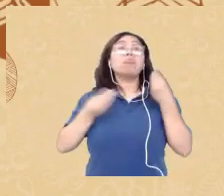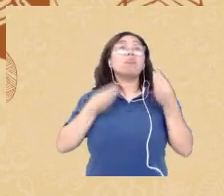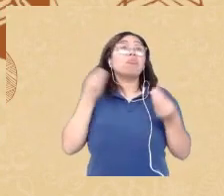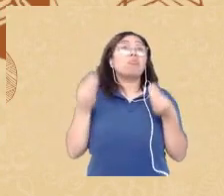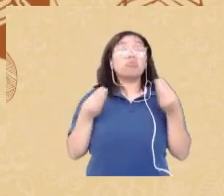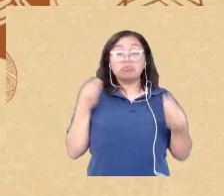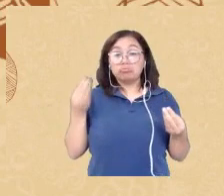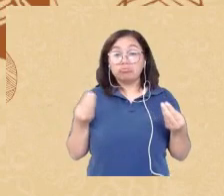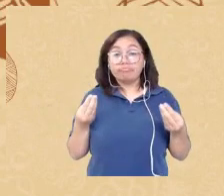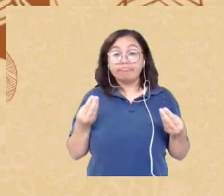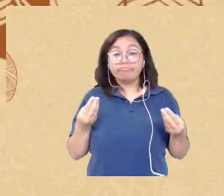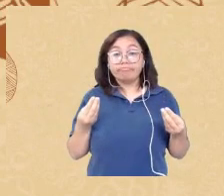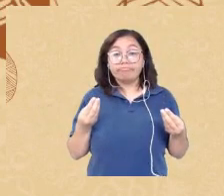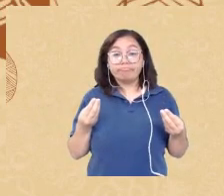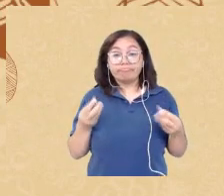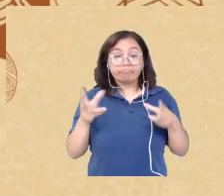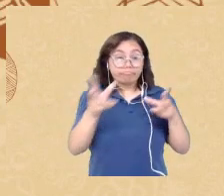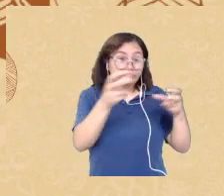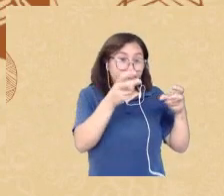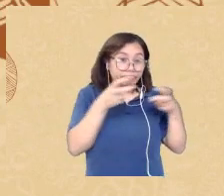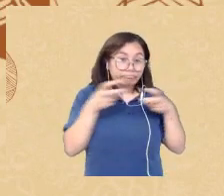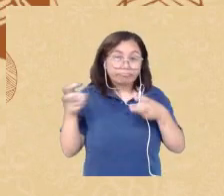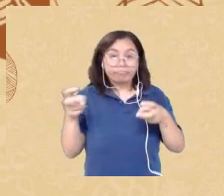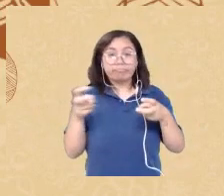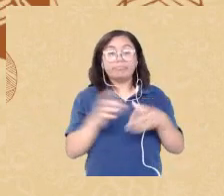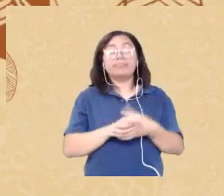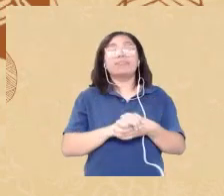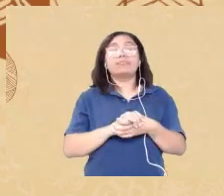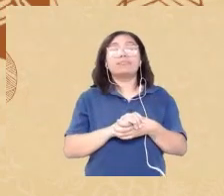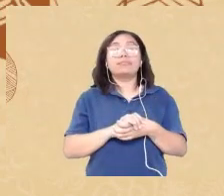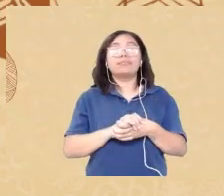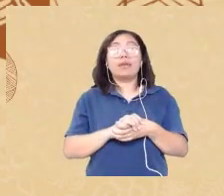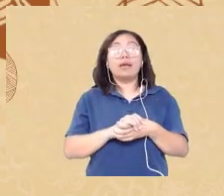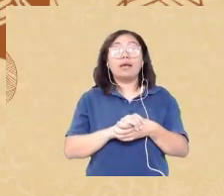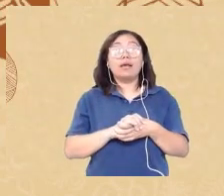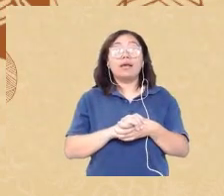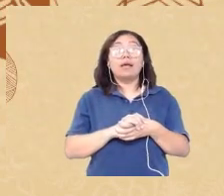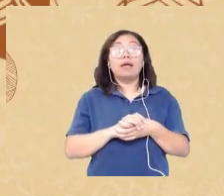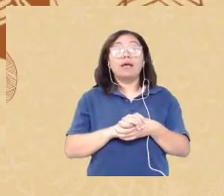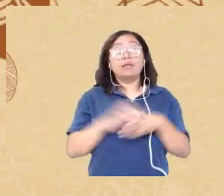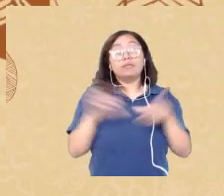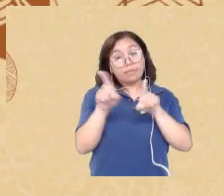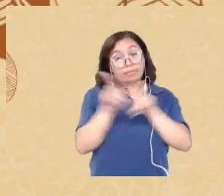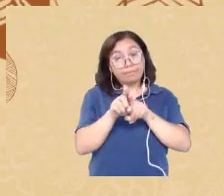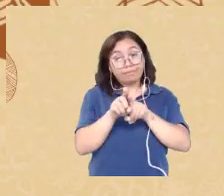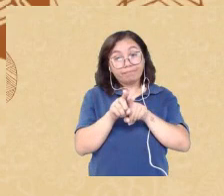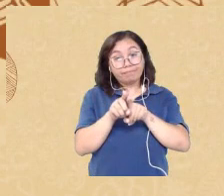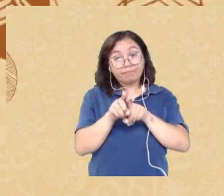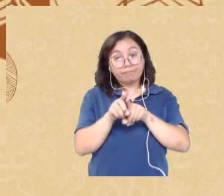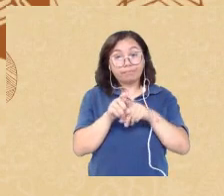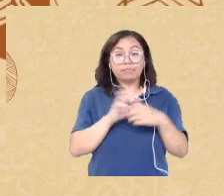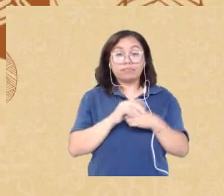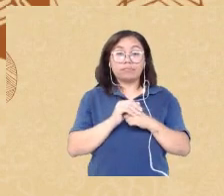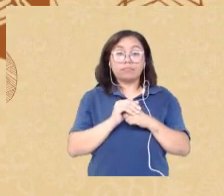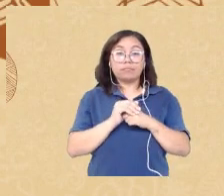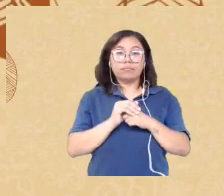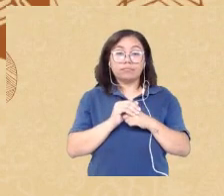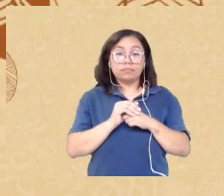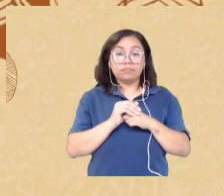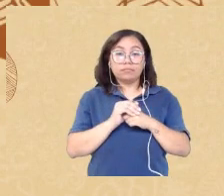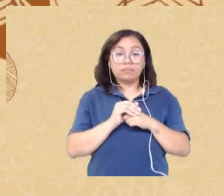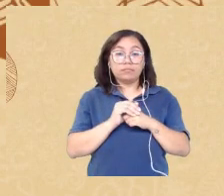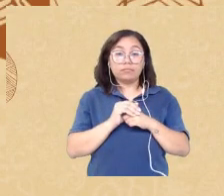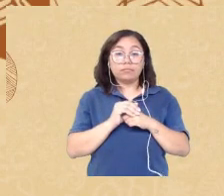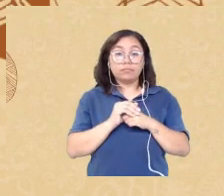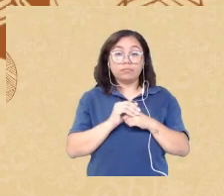grupo mas enfim e a terceira ainda para professor Léo é se é possível para você na